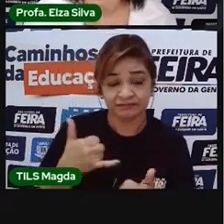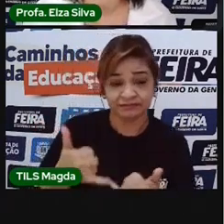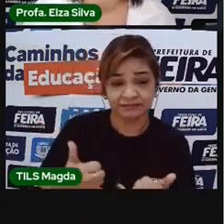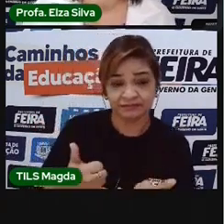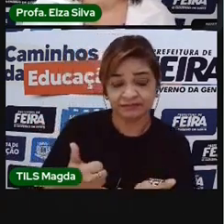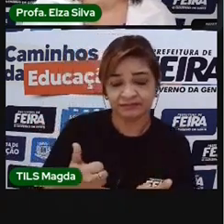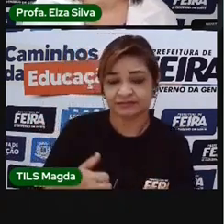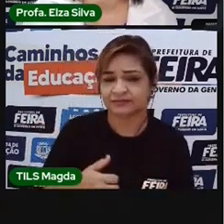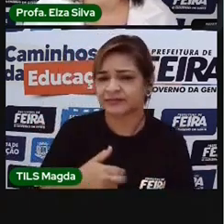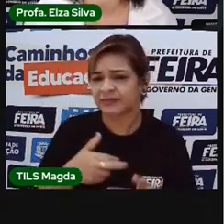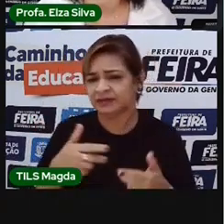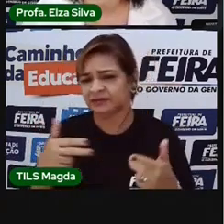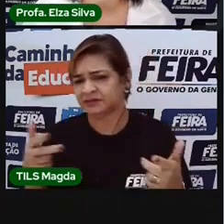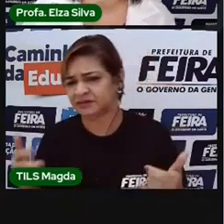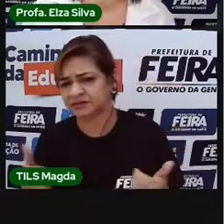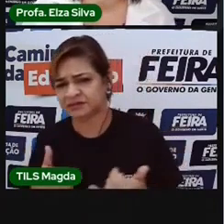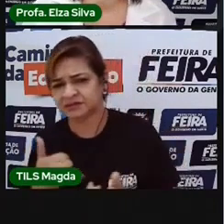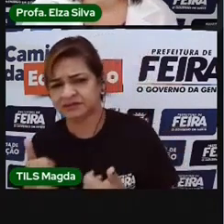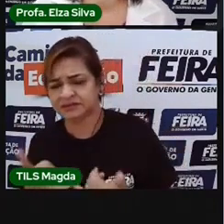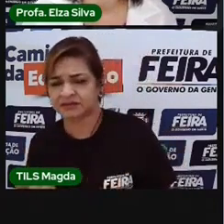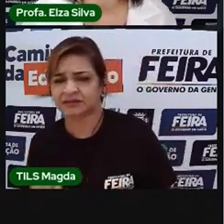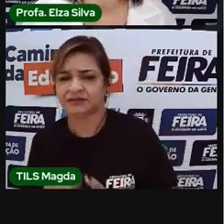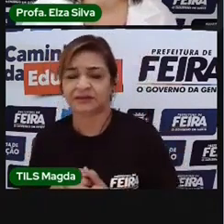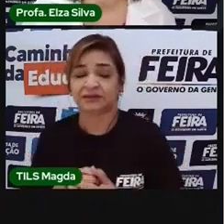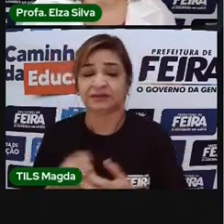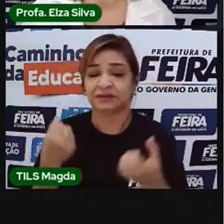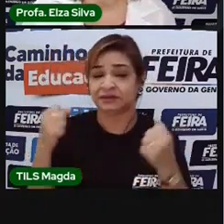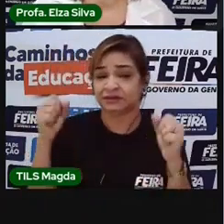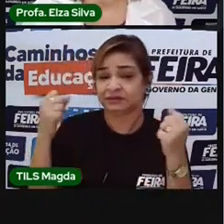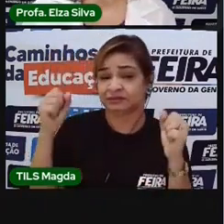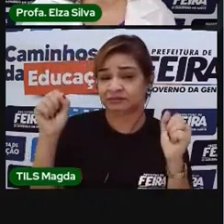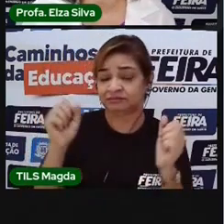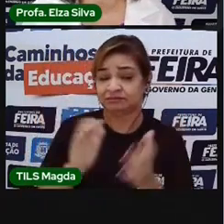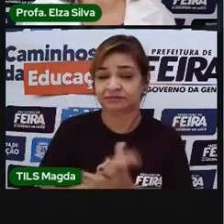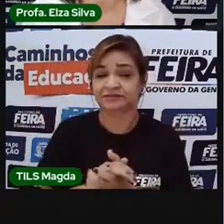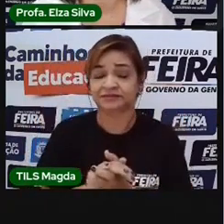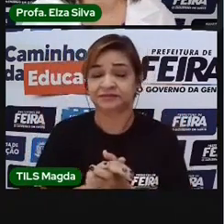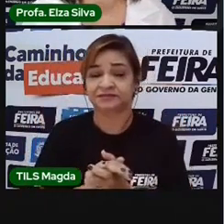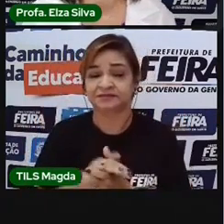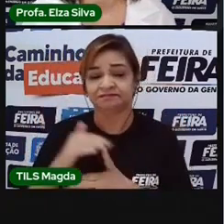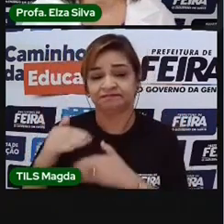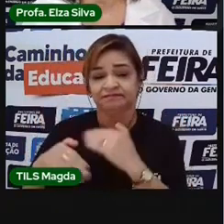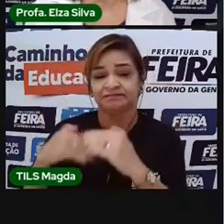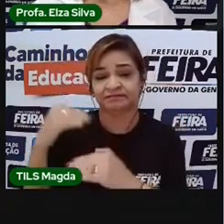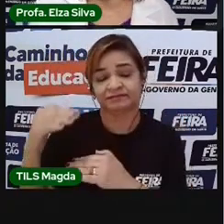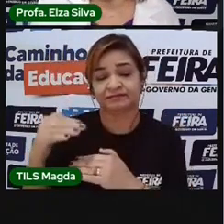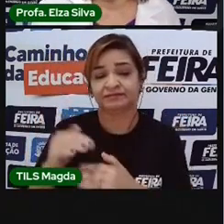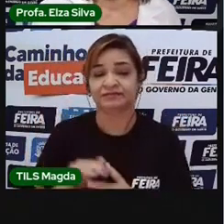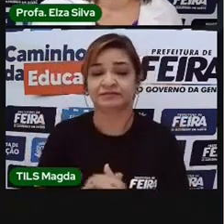play, start, exit e assim por diante.